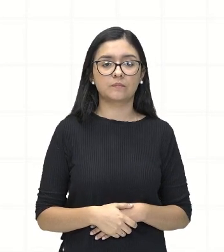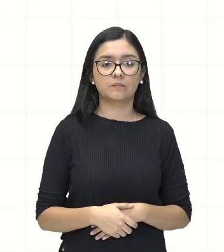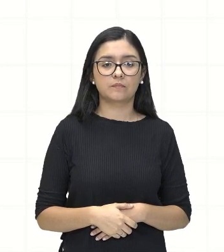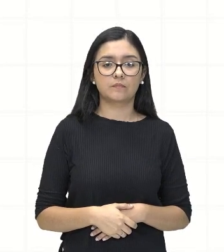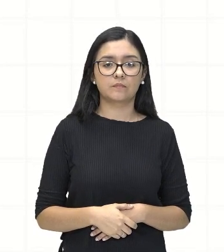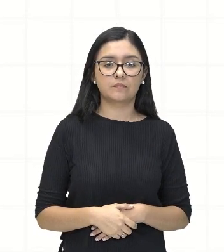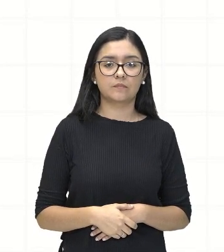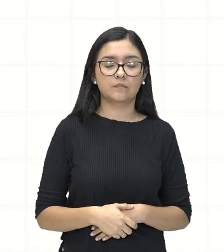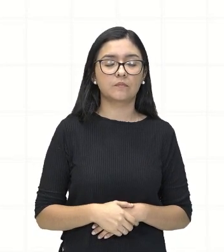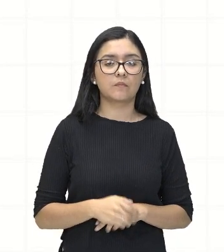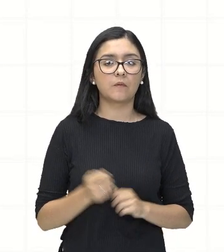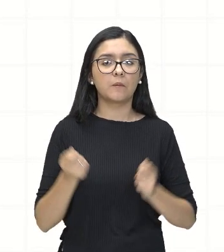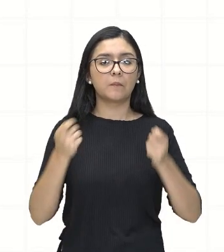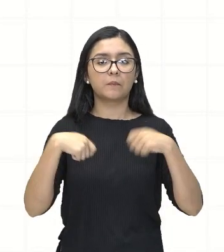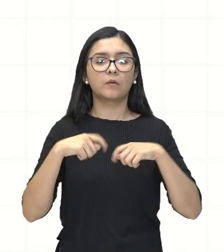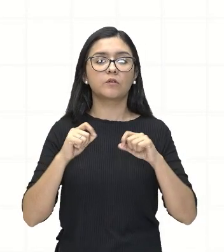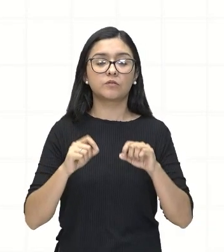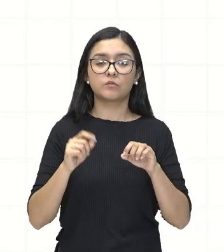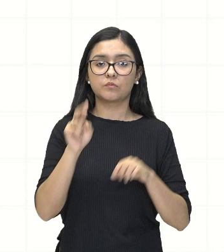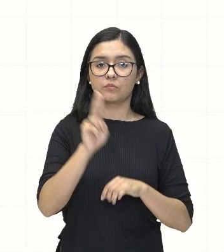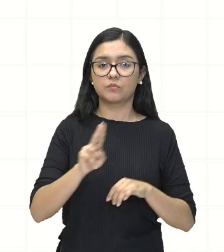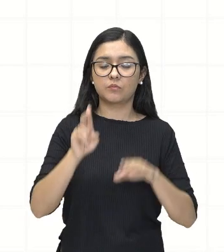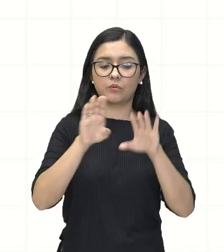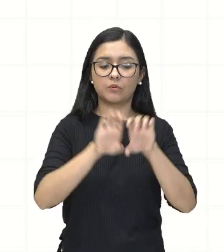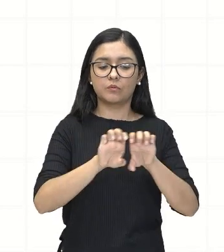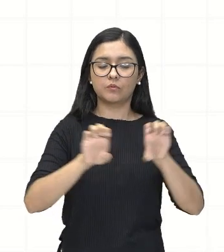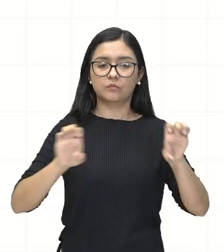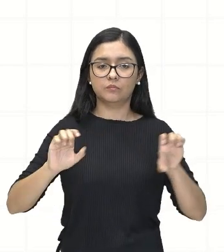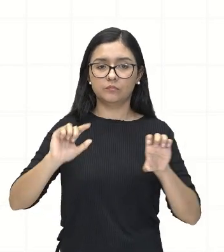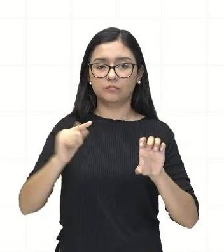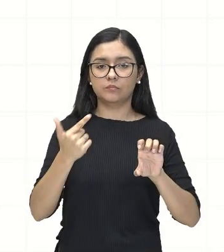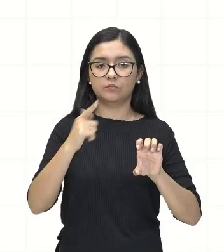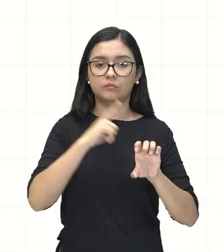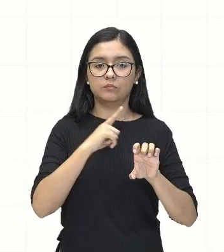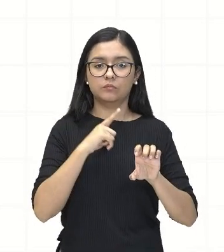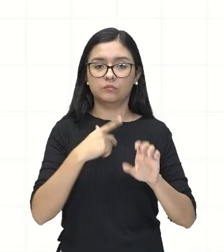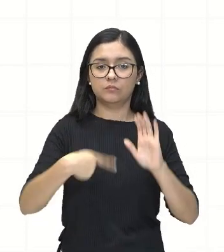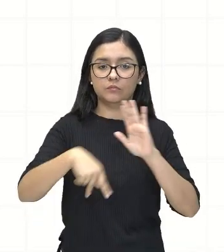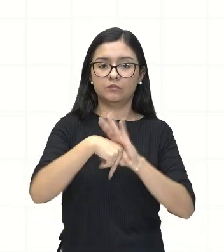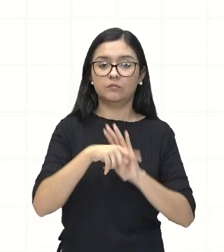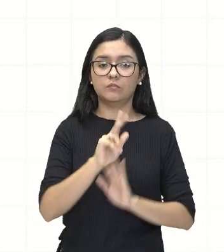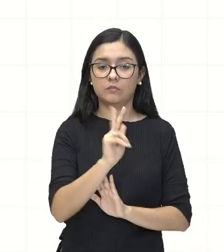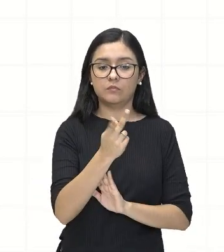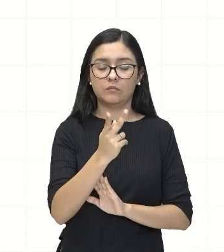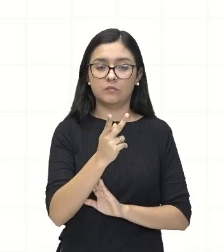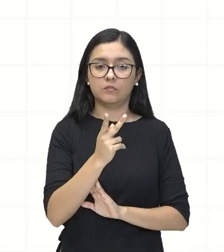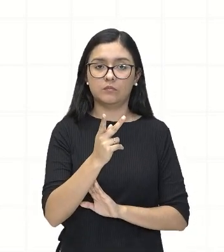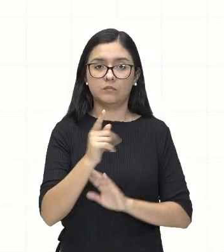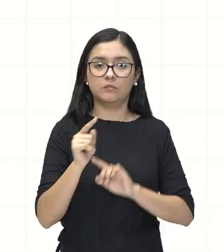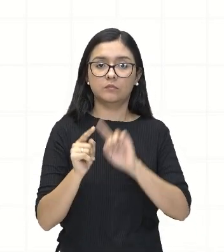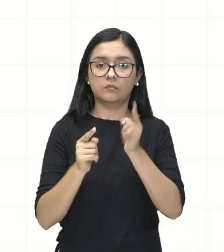Pode ser modelado pela equação. E aí, nós temos a nossa equação. H de T